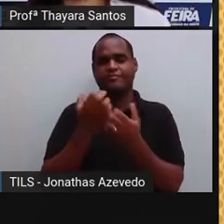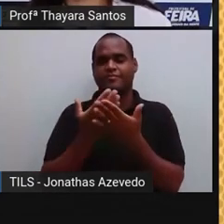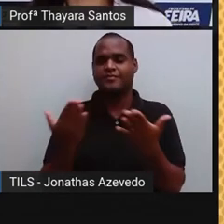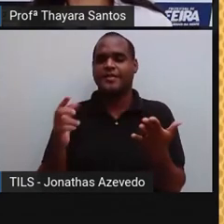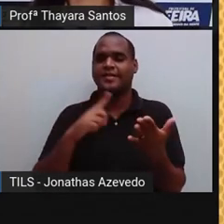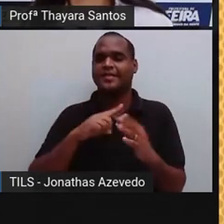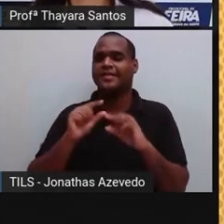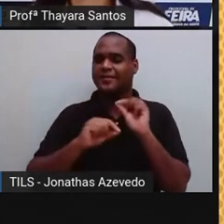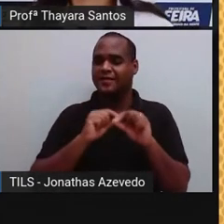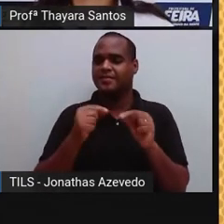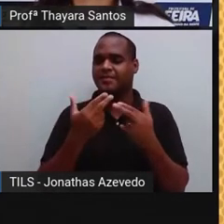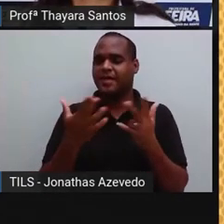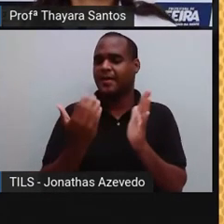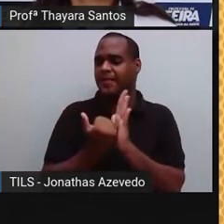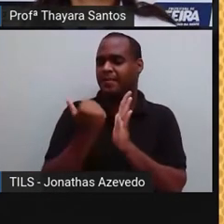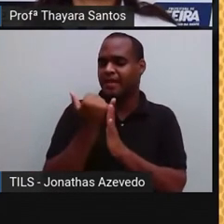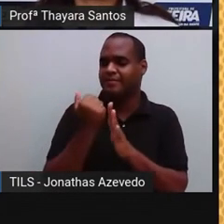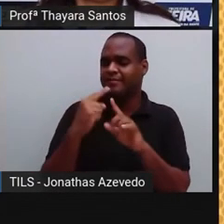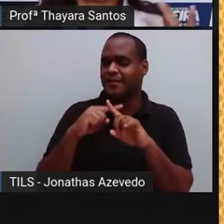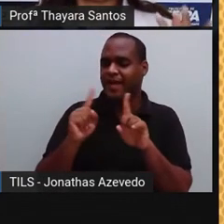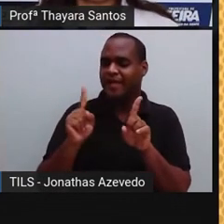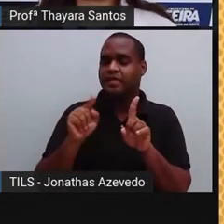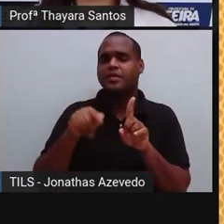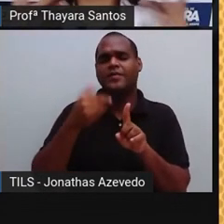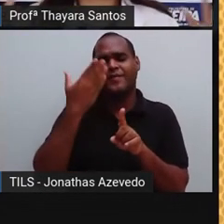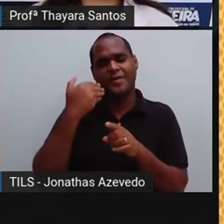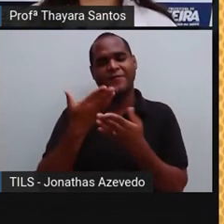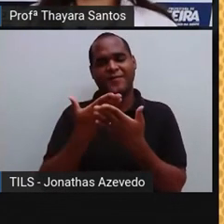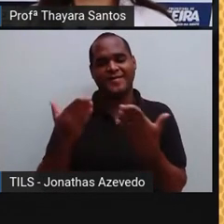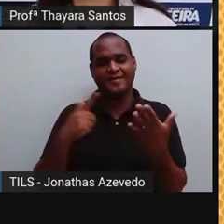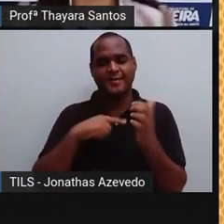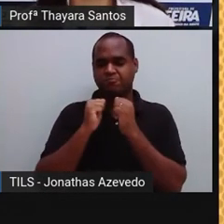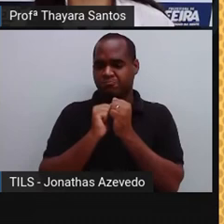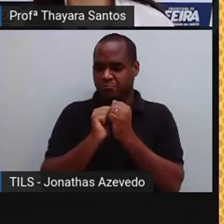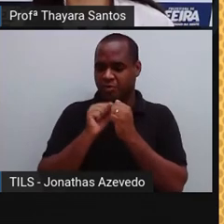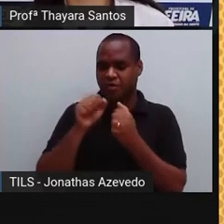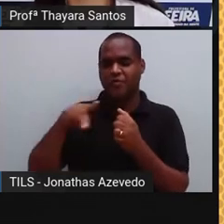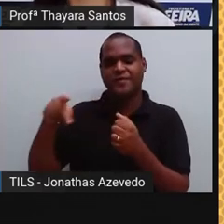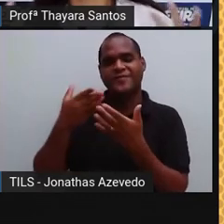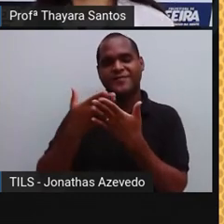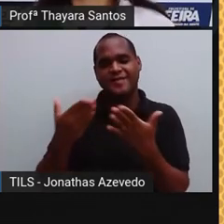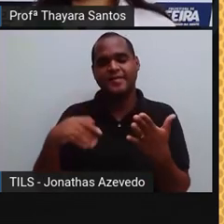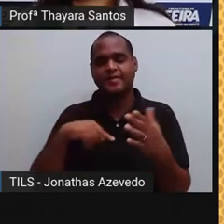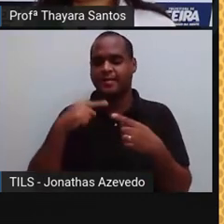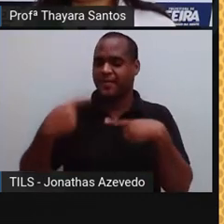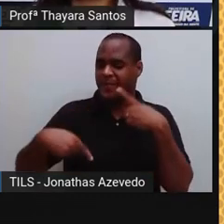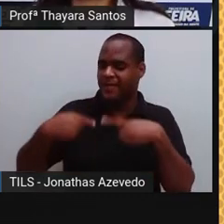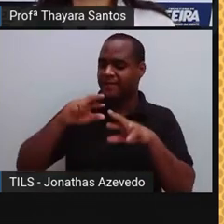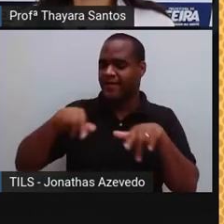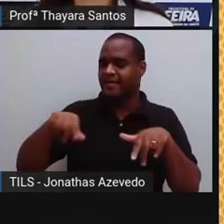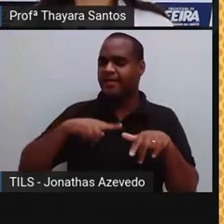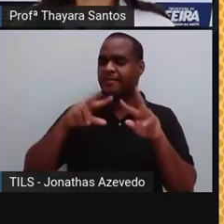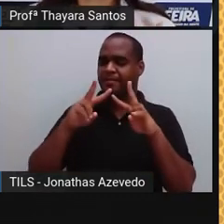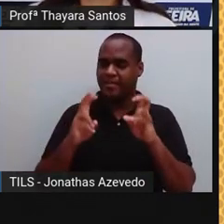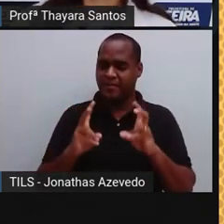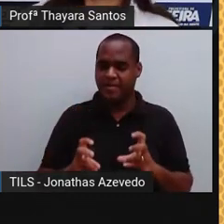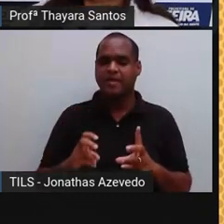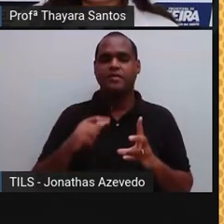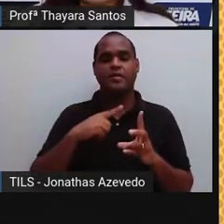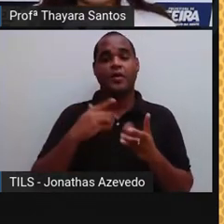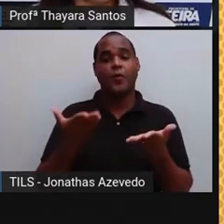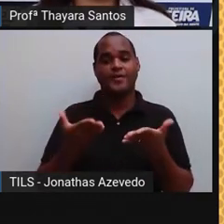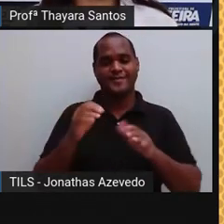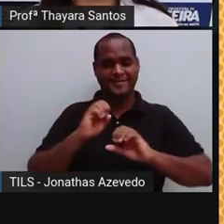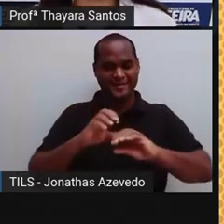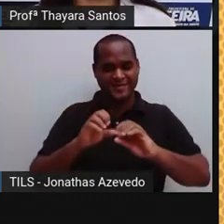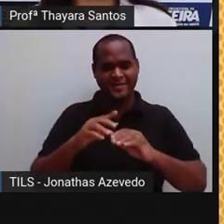eu sei que vocês vão ficar aqui acompanhados os professores de vocês discutindo mais sobre esses conteúdos durante a aula. Eu vou